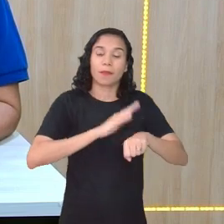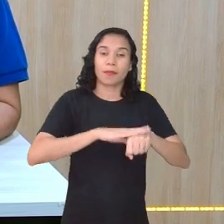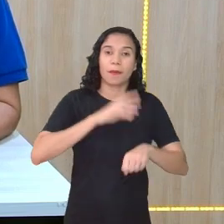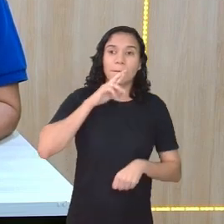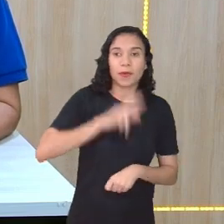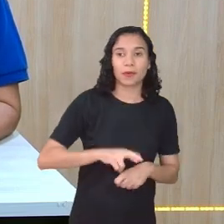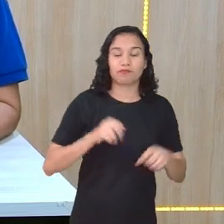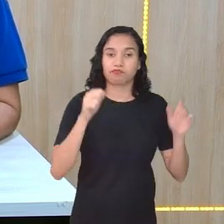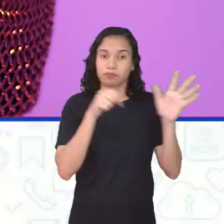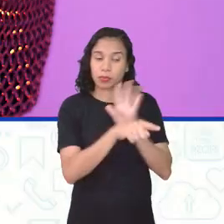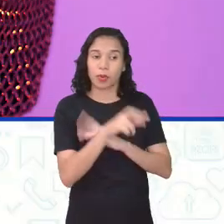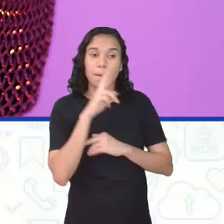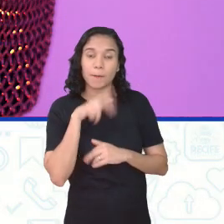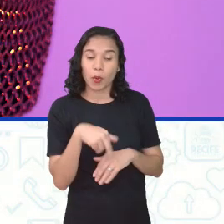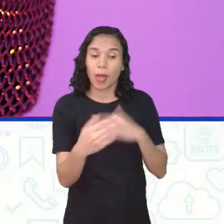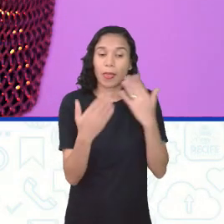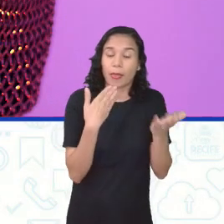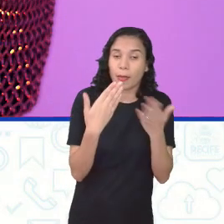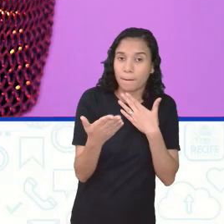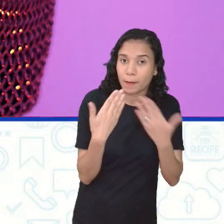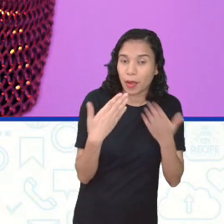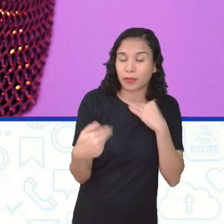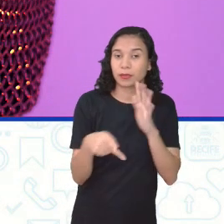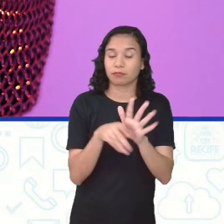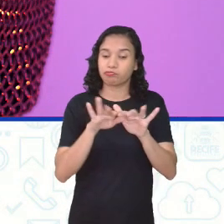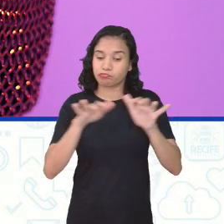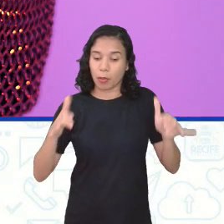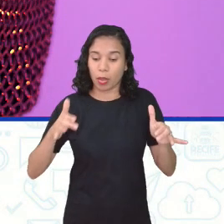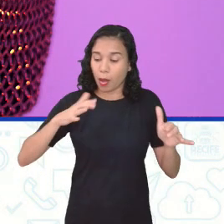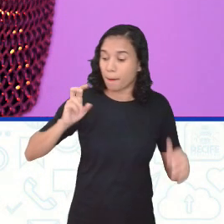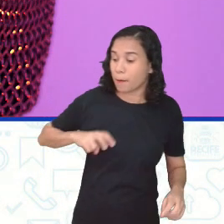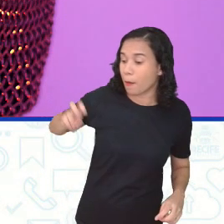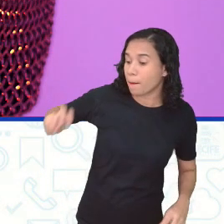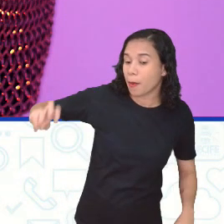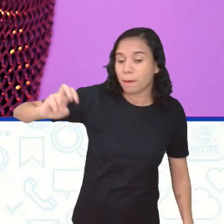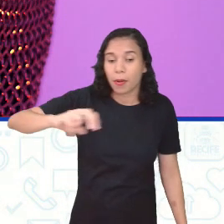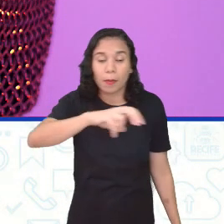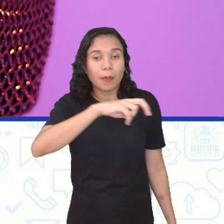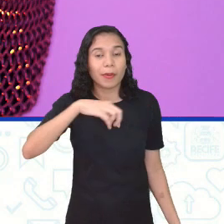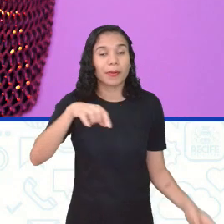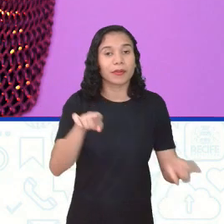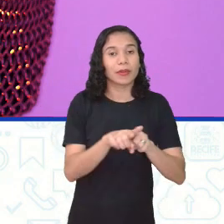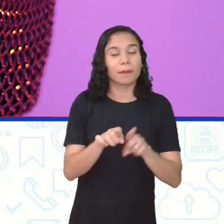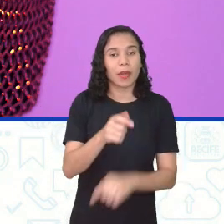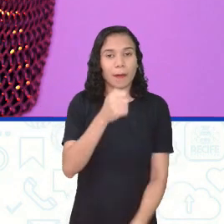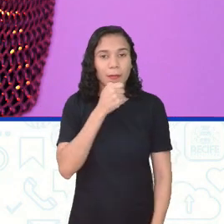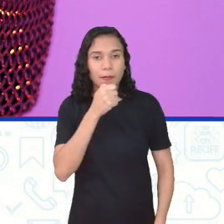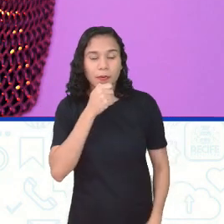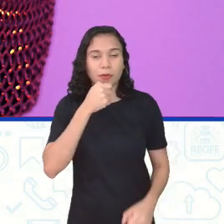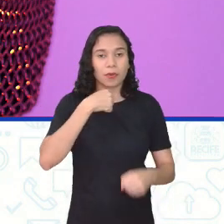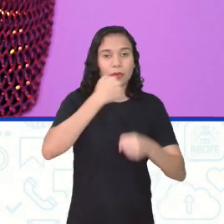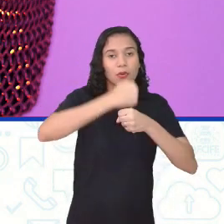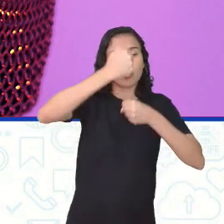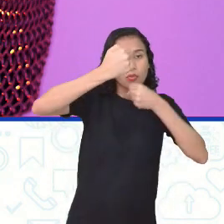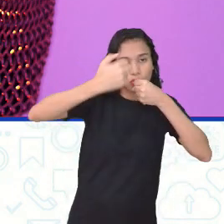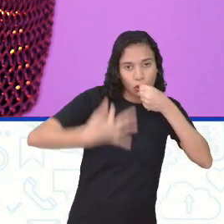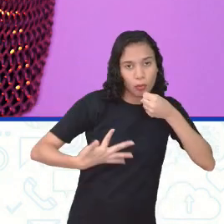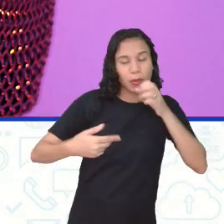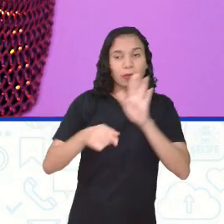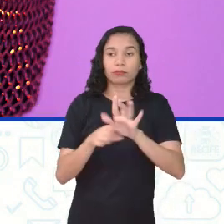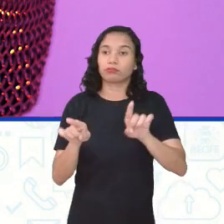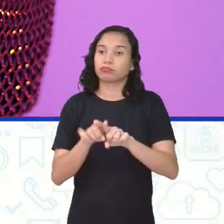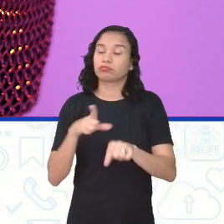Perguntas e respostas, os debates em formatos de mesa redonda, as reportagens, os documentários em áudio e os